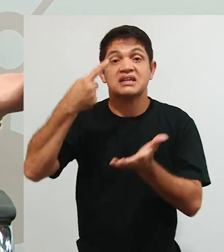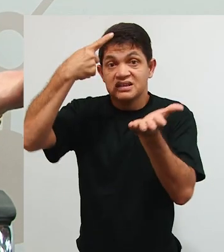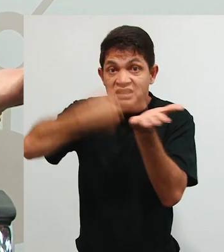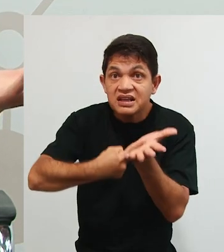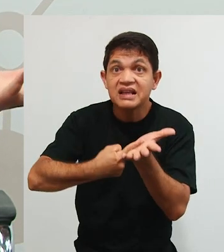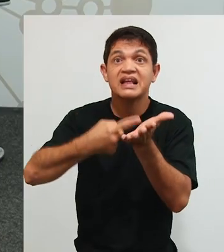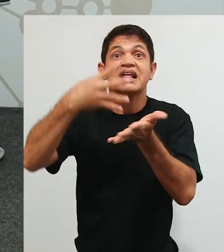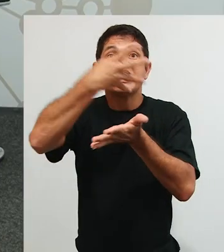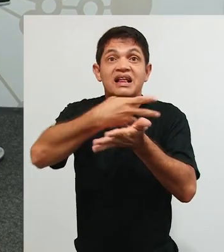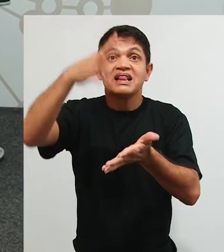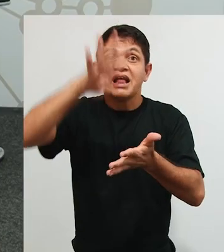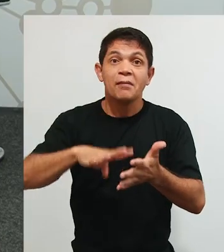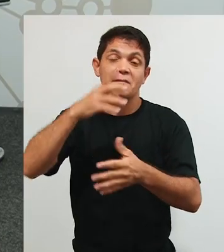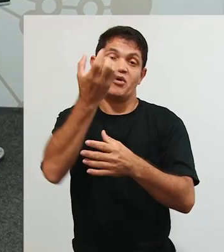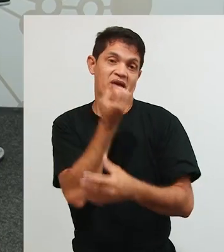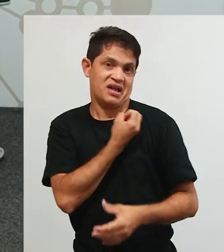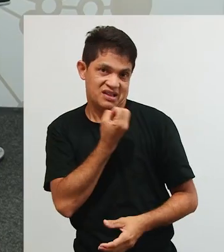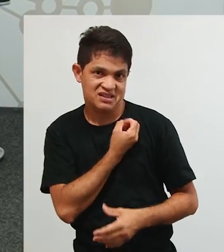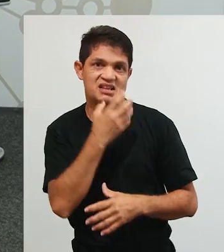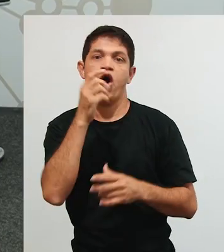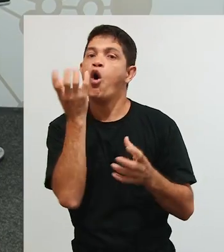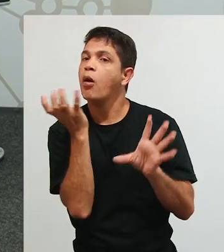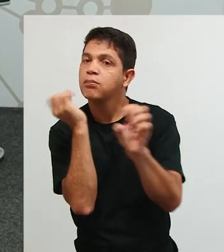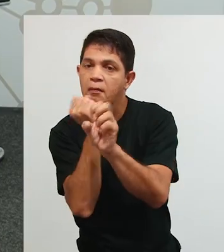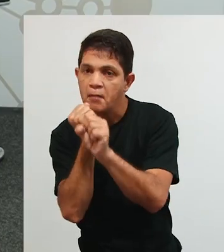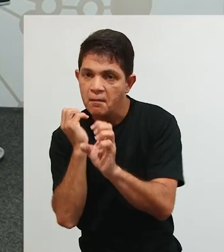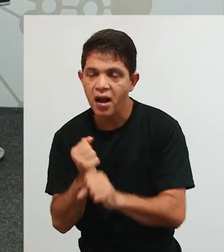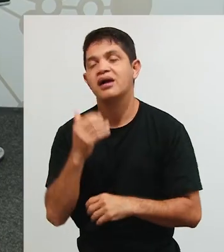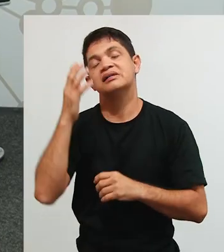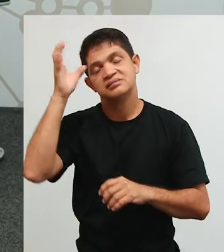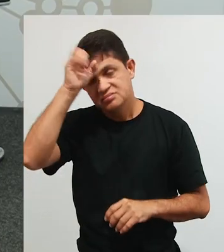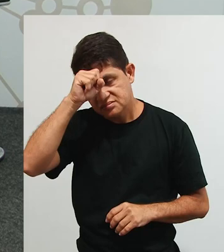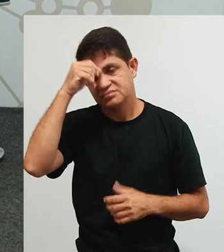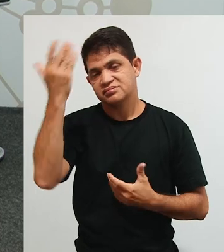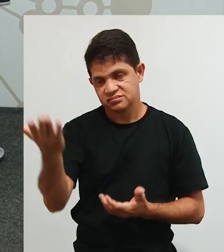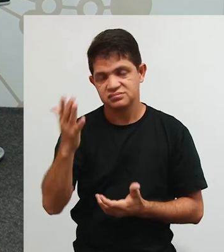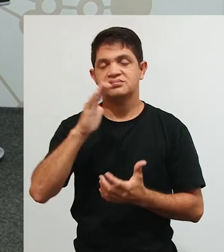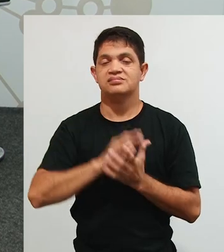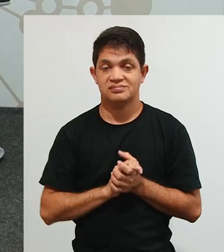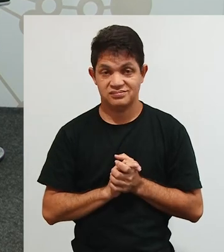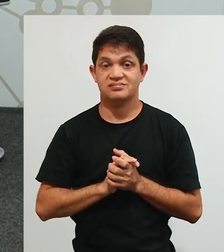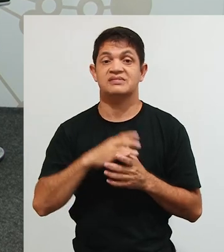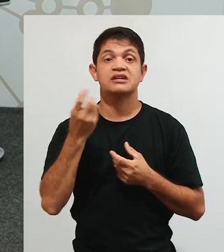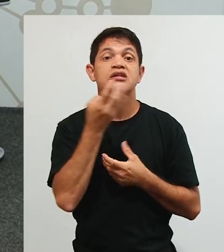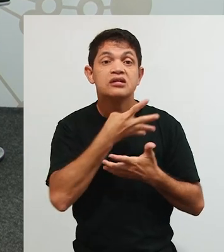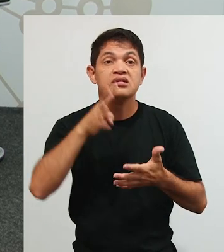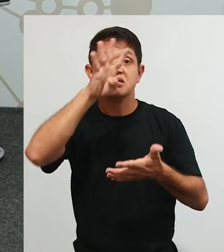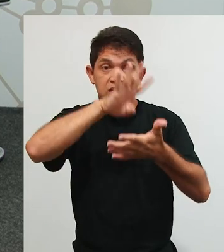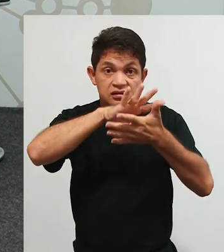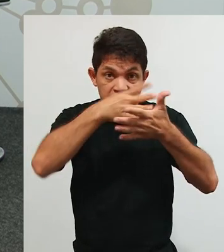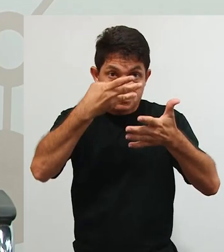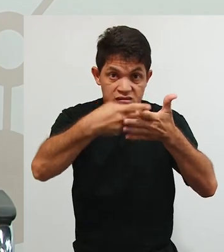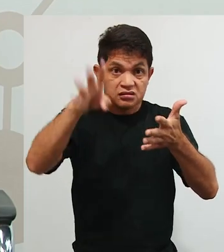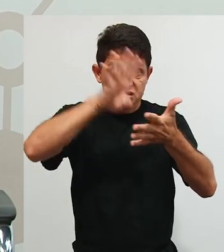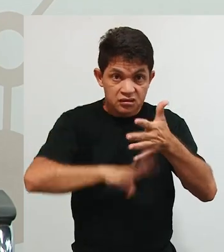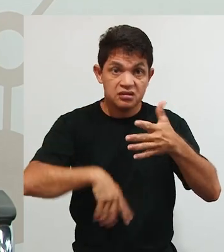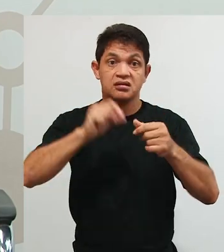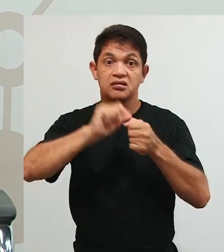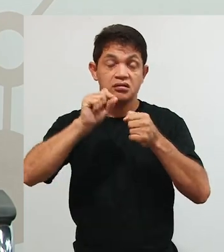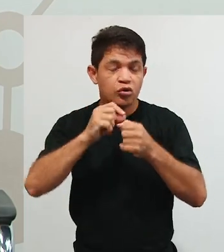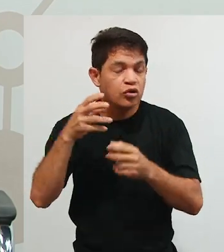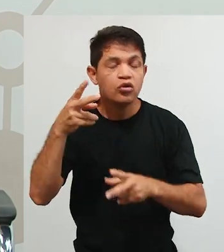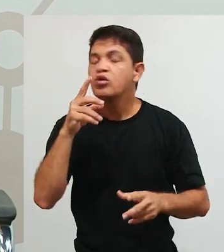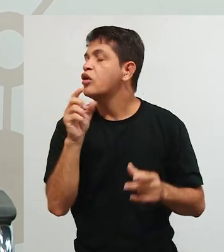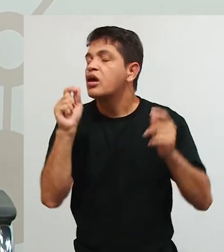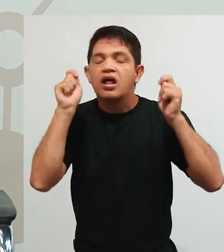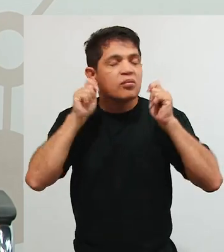sua escola teve. Não, eu sou da uma pedagogia mais nova, mais recente. Entendi. Então, tinha o dia da tabuada. Gente, era